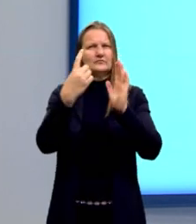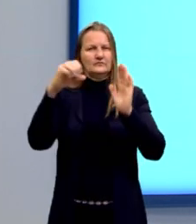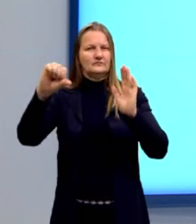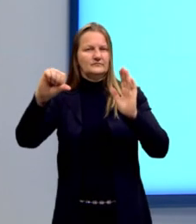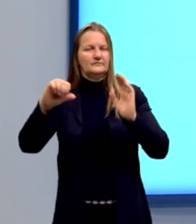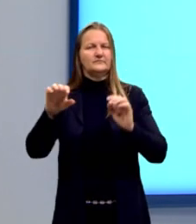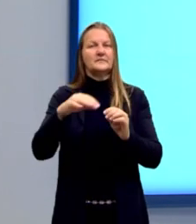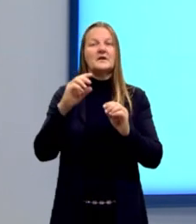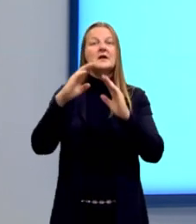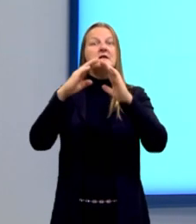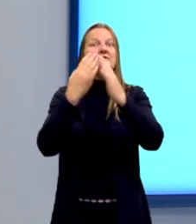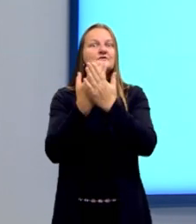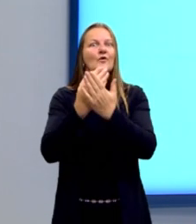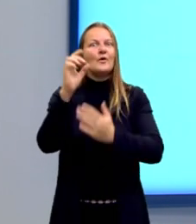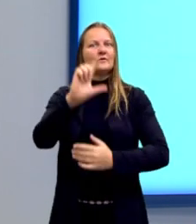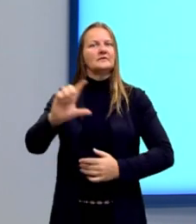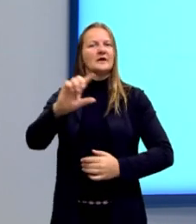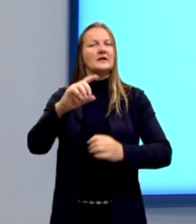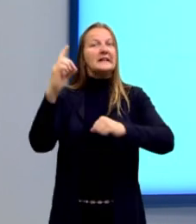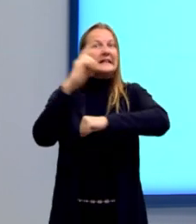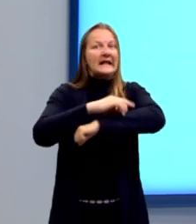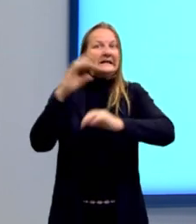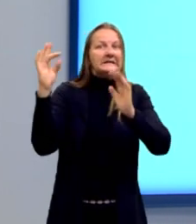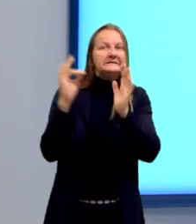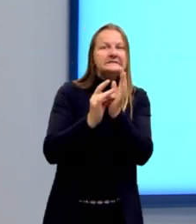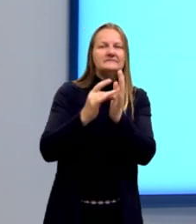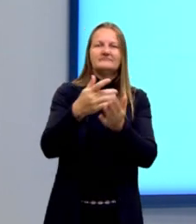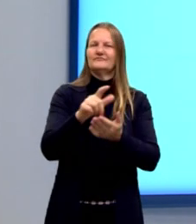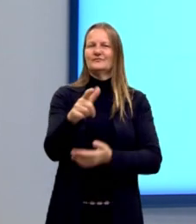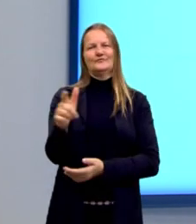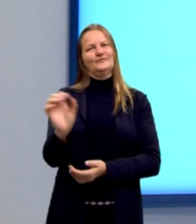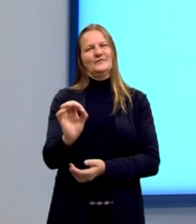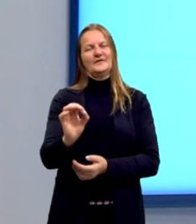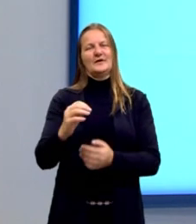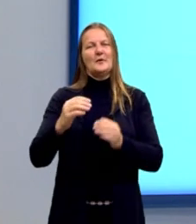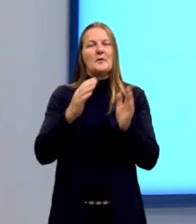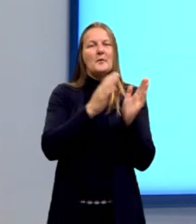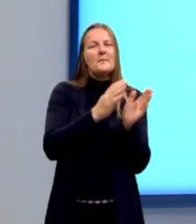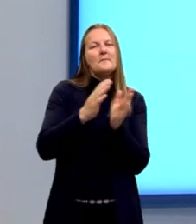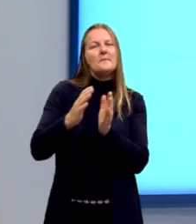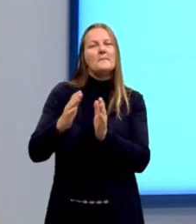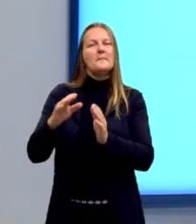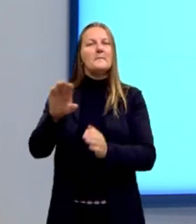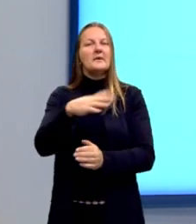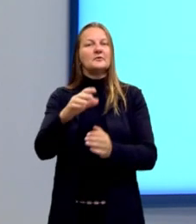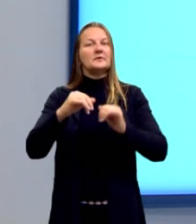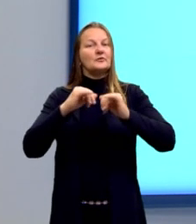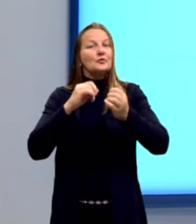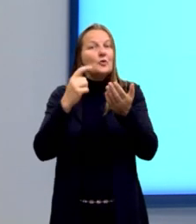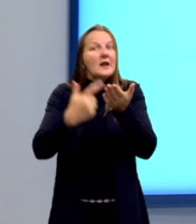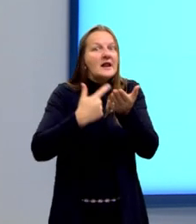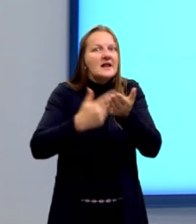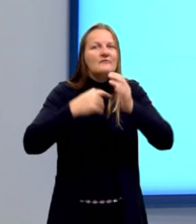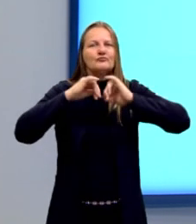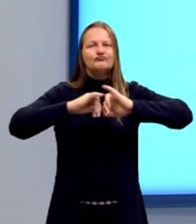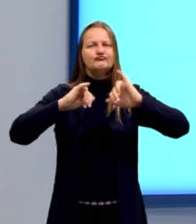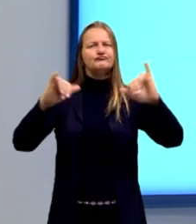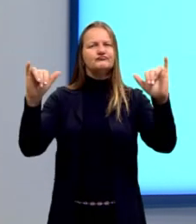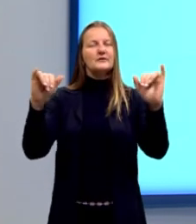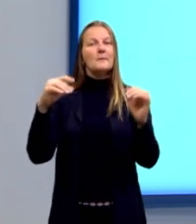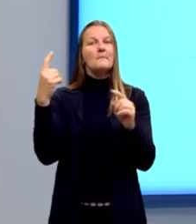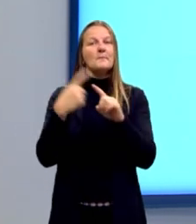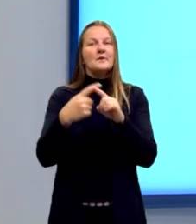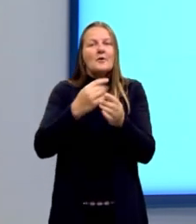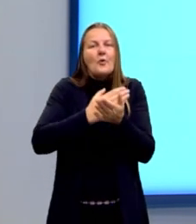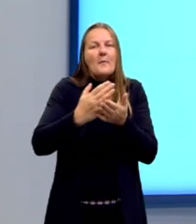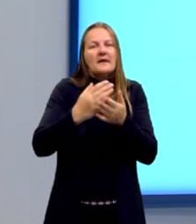escolas literárias, essas datas, elas não são fixas. Nós utilizamos o quê? A data da publicação dos livros para dizer que uma coisa